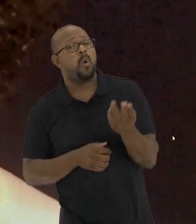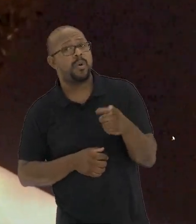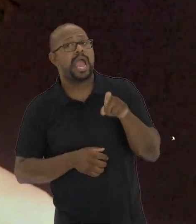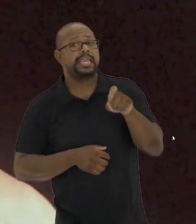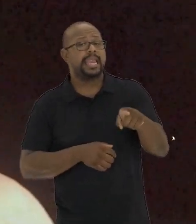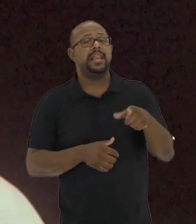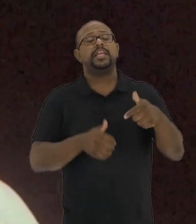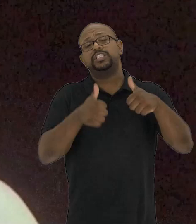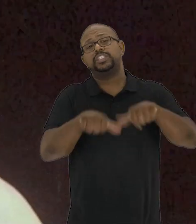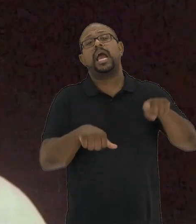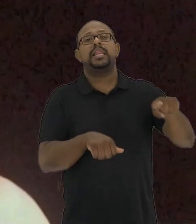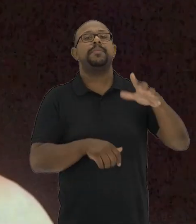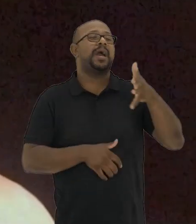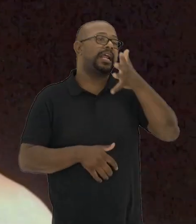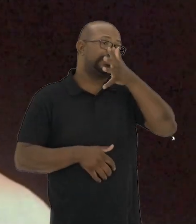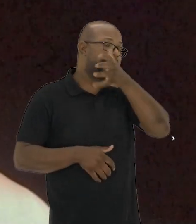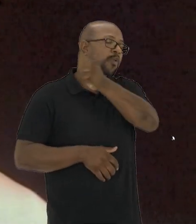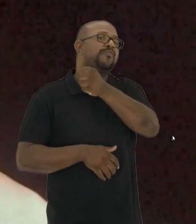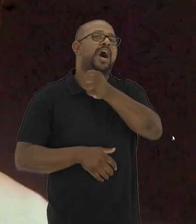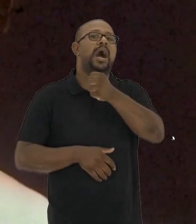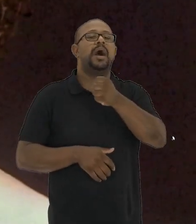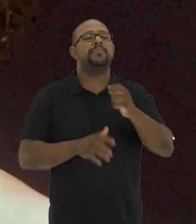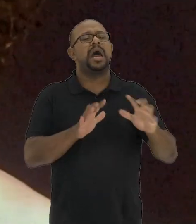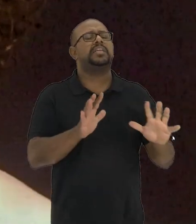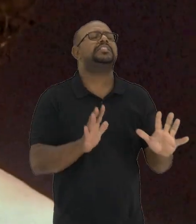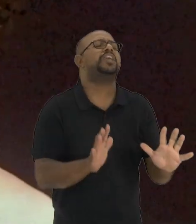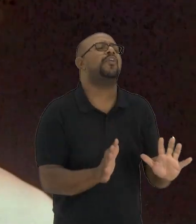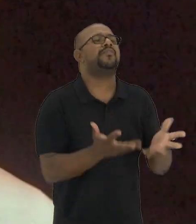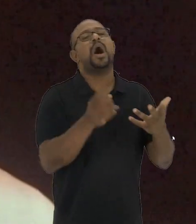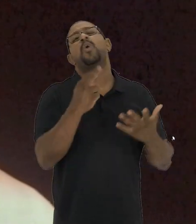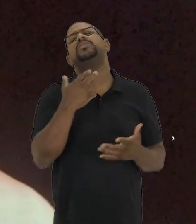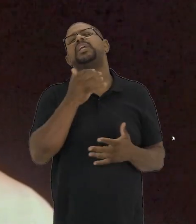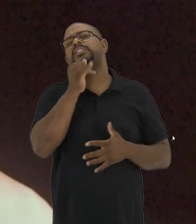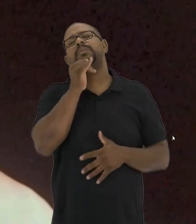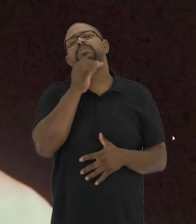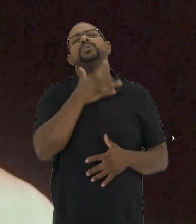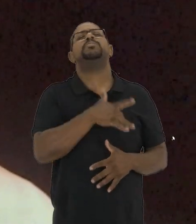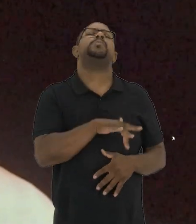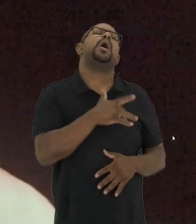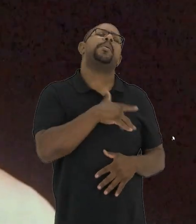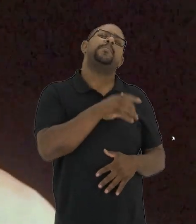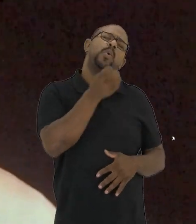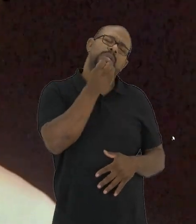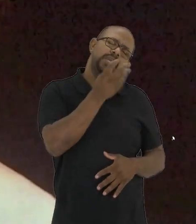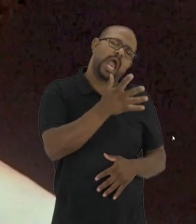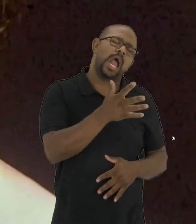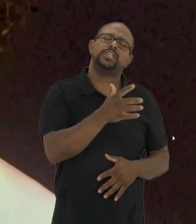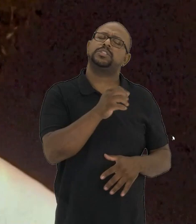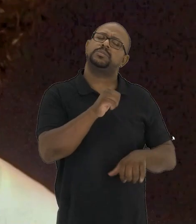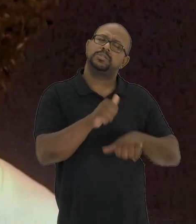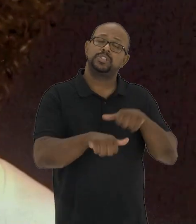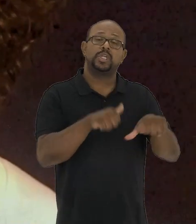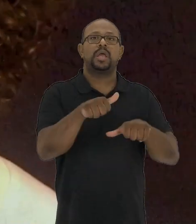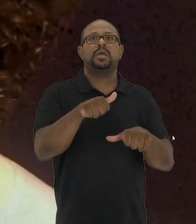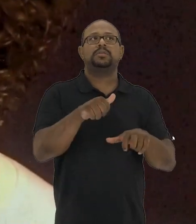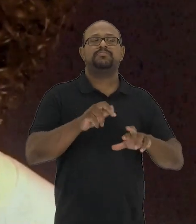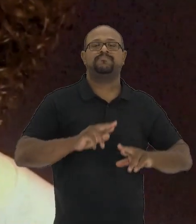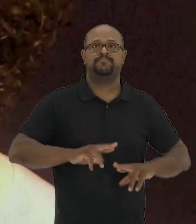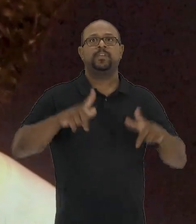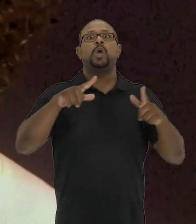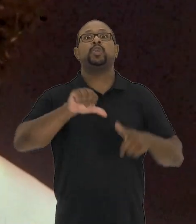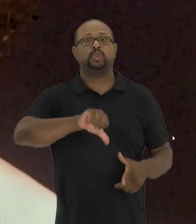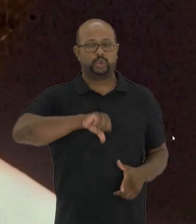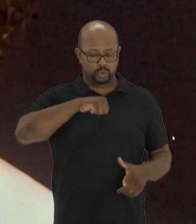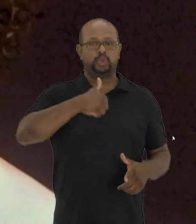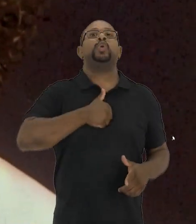ou é aquele que, ao mesmo tempo, está ali para salvar ou ser um exemplo de bondade, de superação ou de